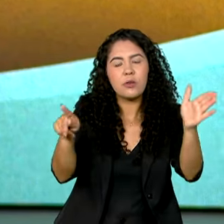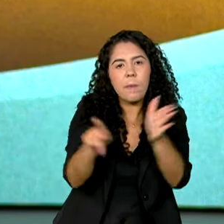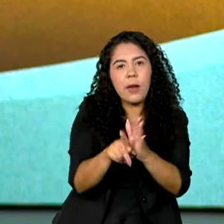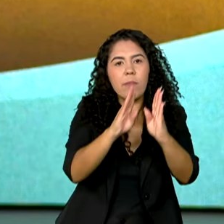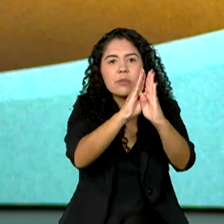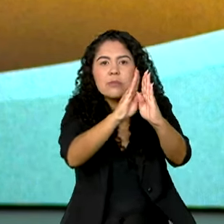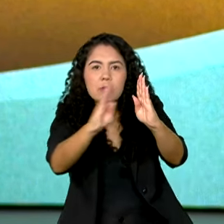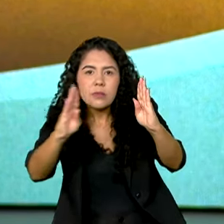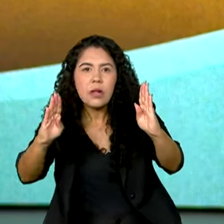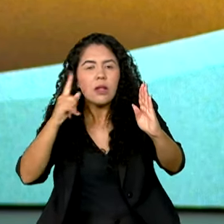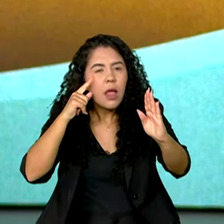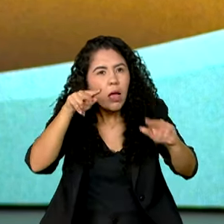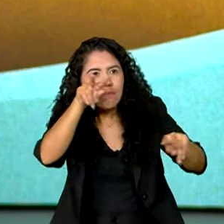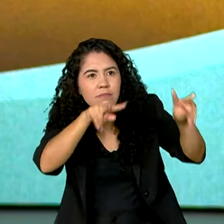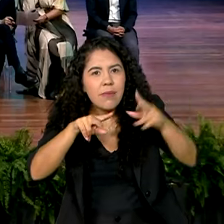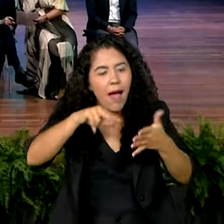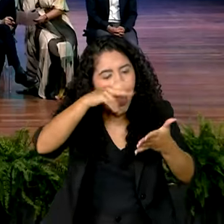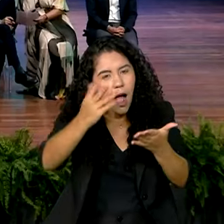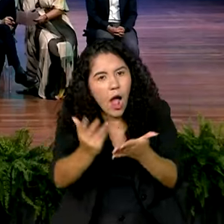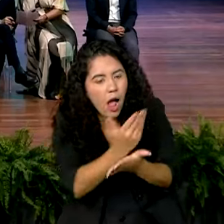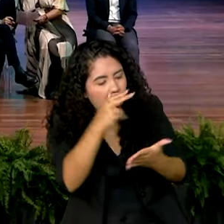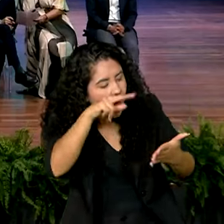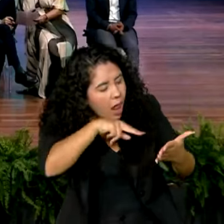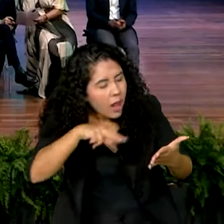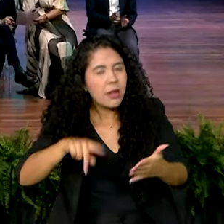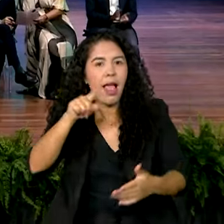essa ideia foi genuína do presidente Lula.